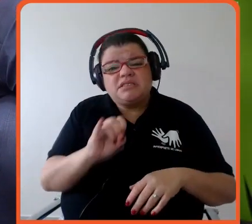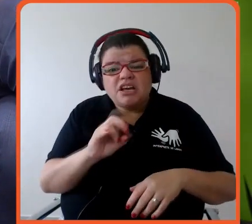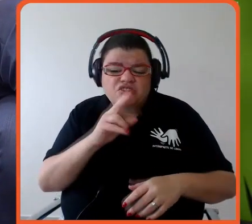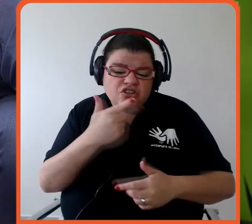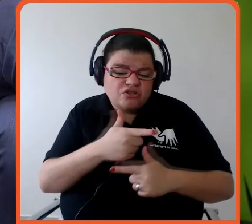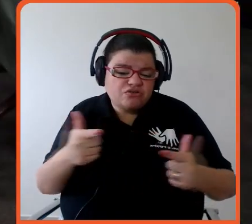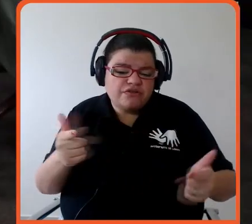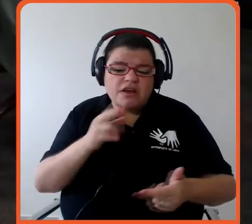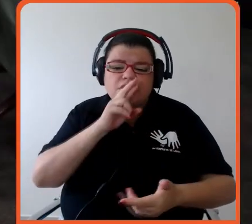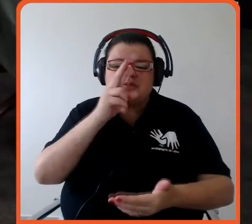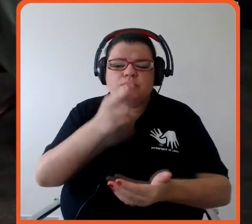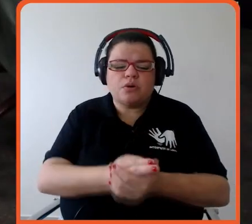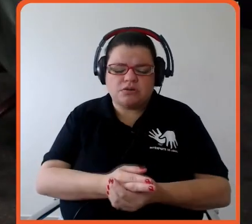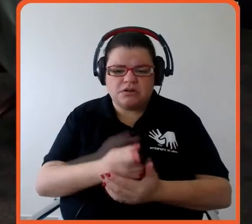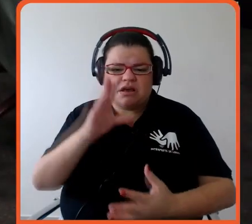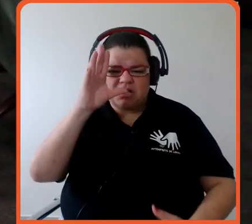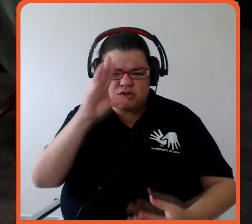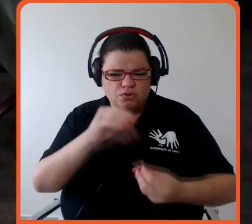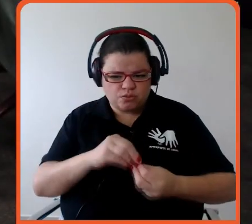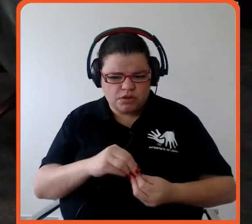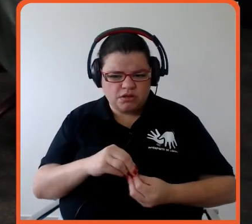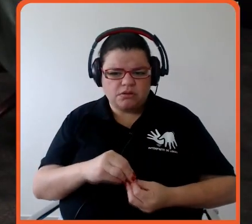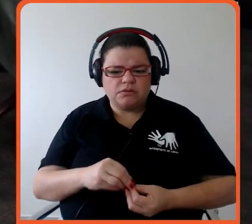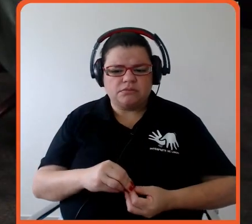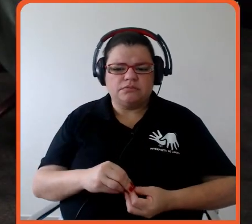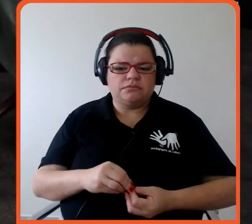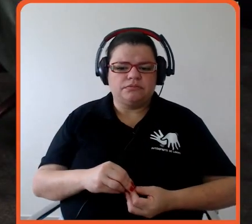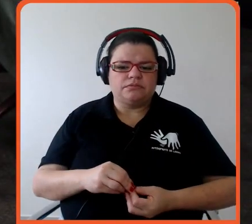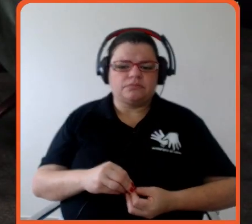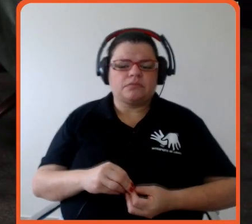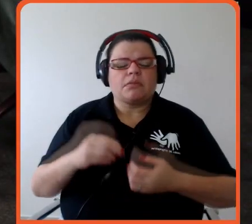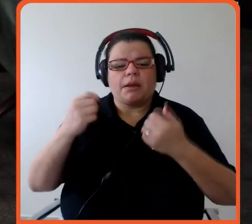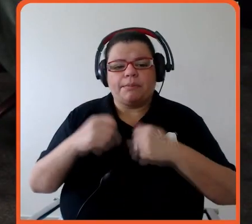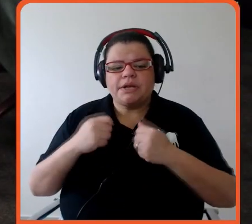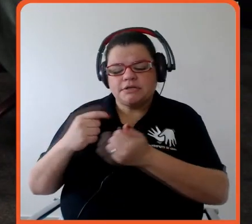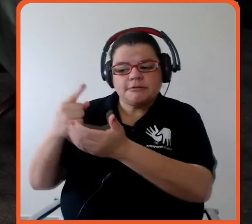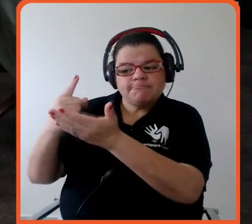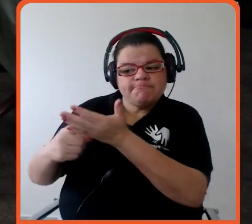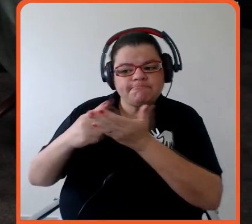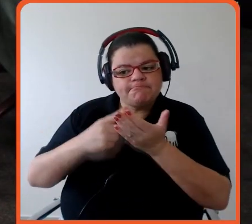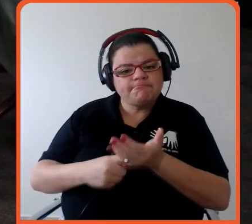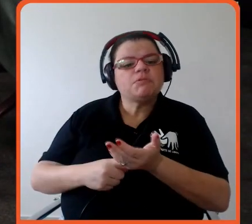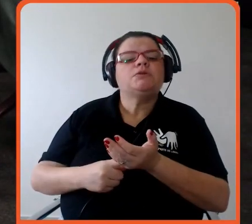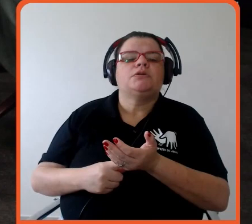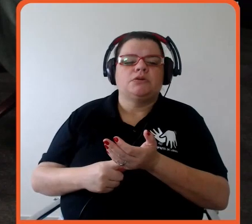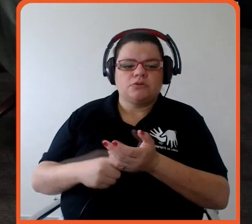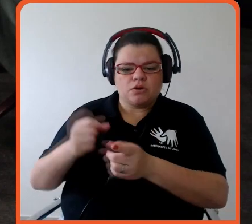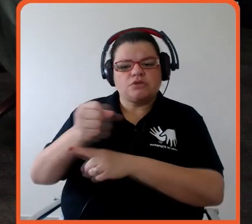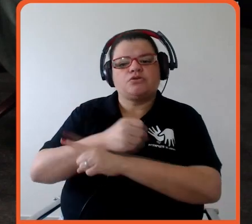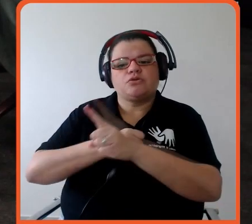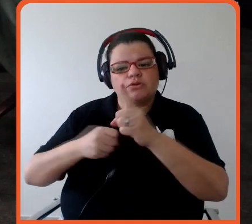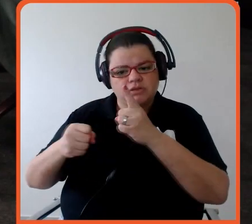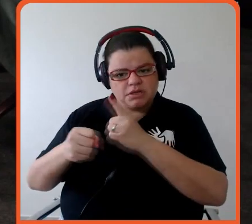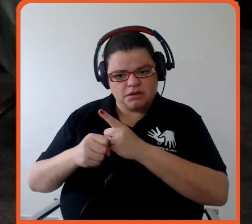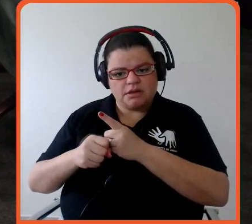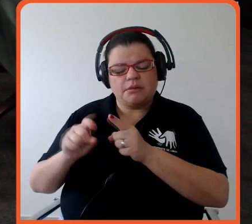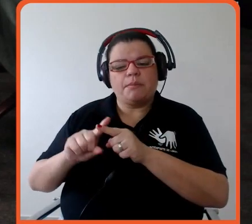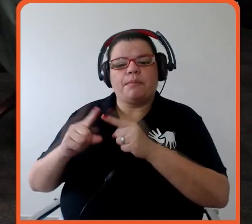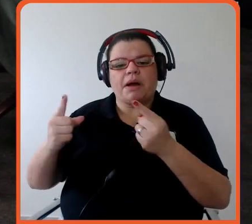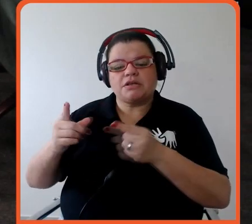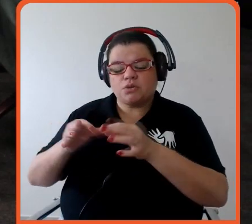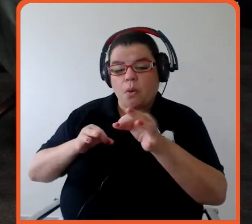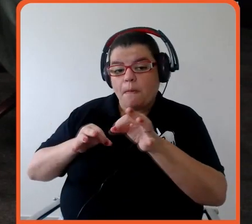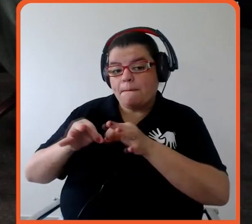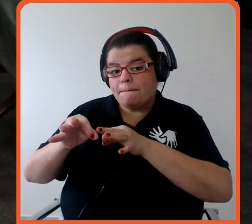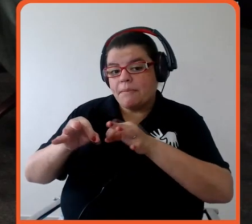resumir que é no sentido de estabelecer esses compromissos públicos, claro, com o plano de ação muito claro